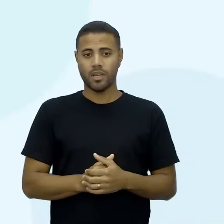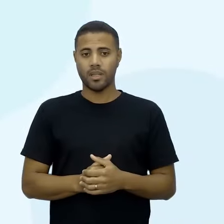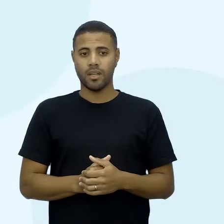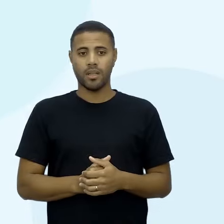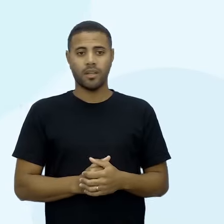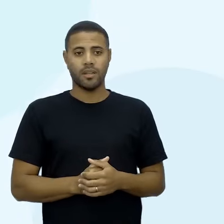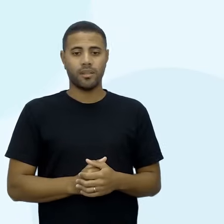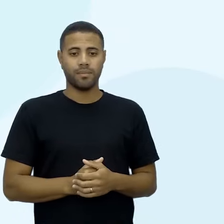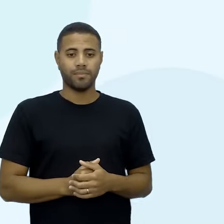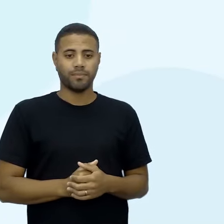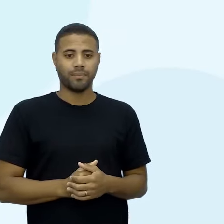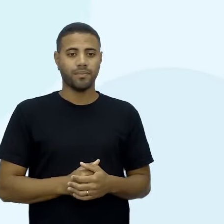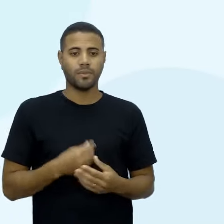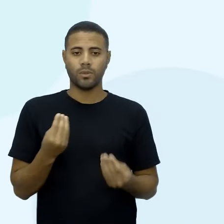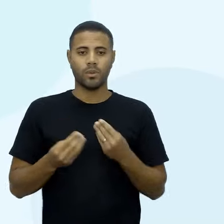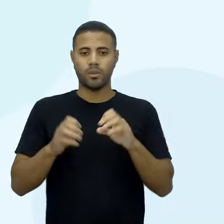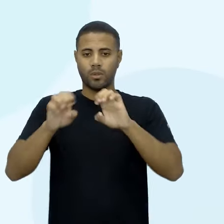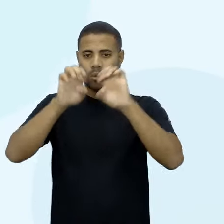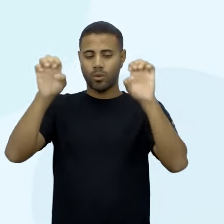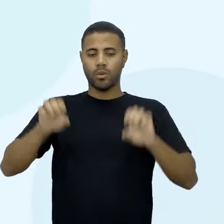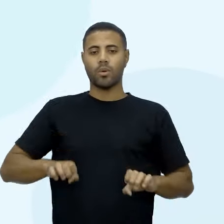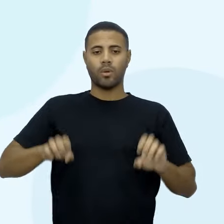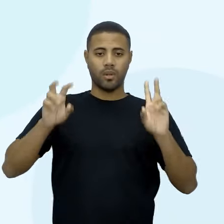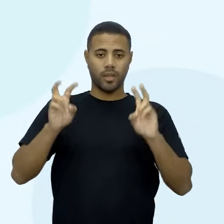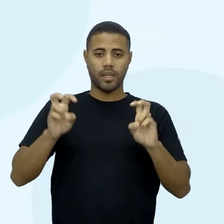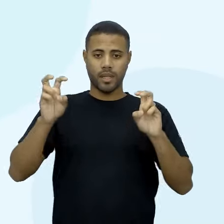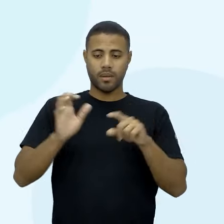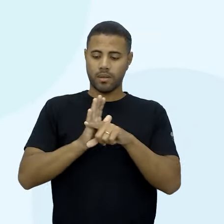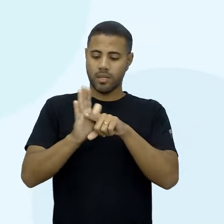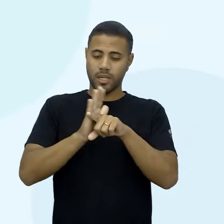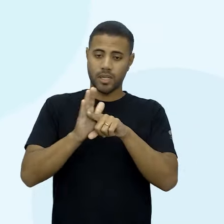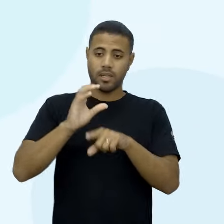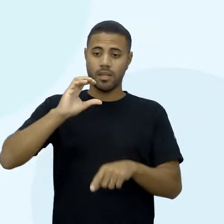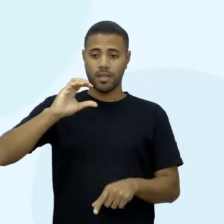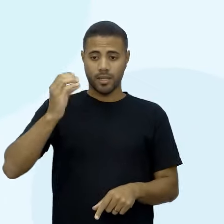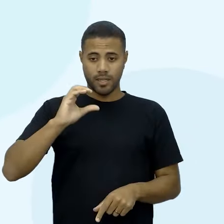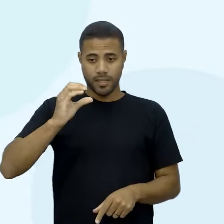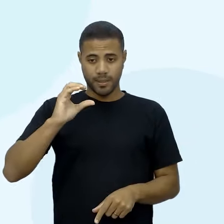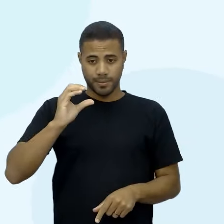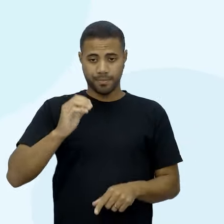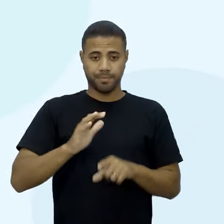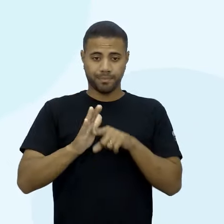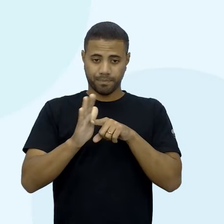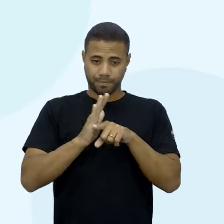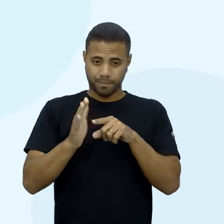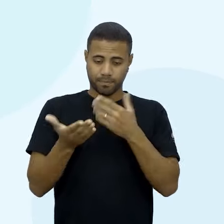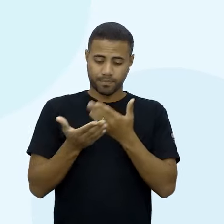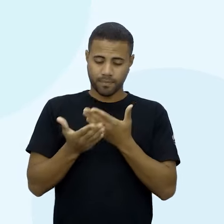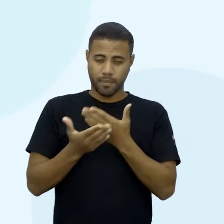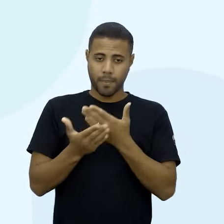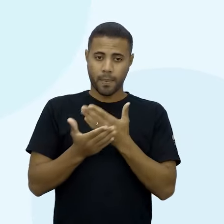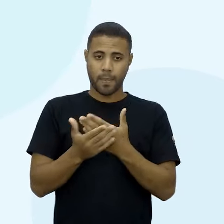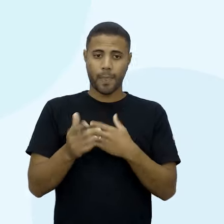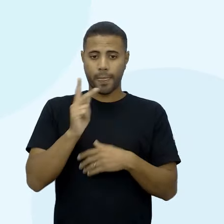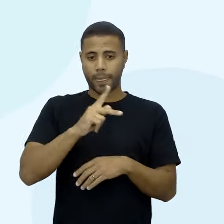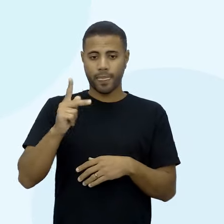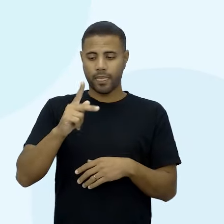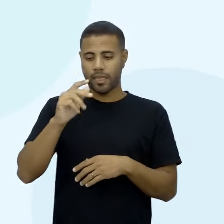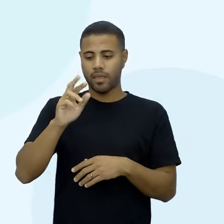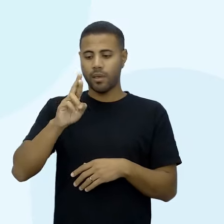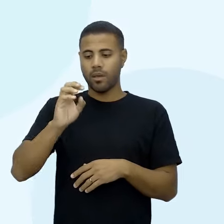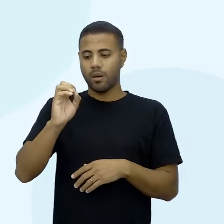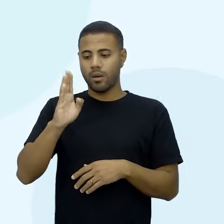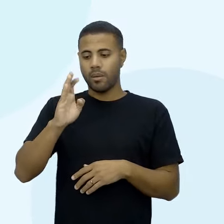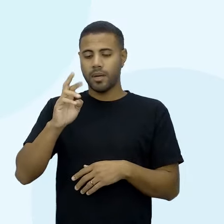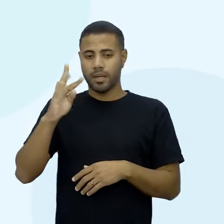estruturante, né? No caso aí a investigação científica, murteador de muitos, muitos, muitas aulas aí que a professora Roberta produziu